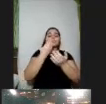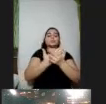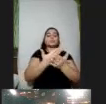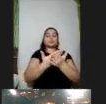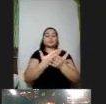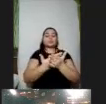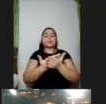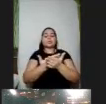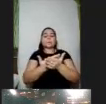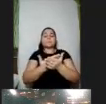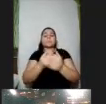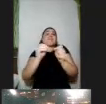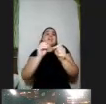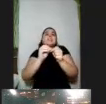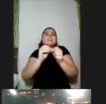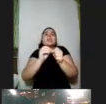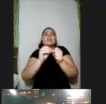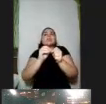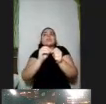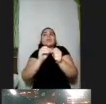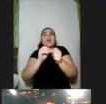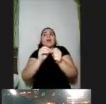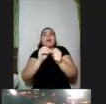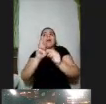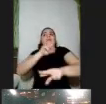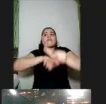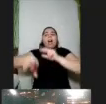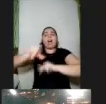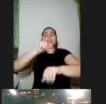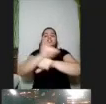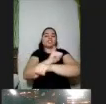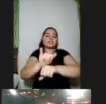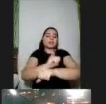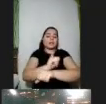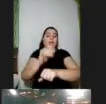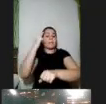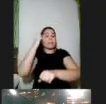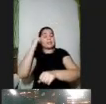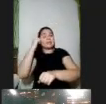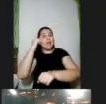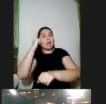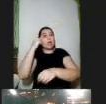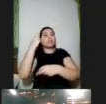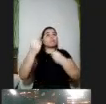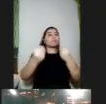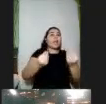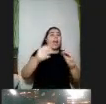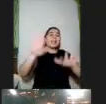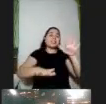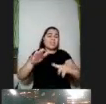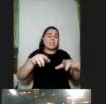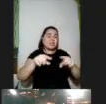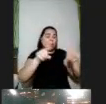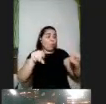estratégias para poder pensar nessas formas de autorregulação às vezes o ambiente é muito barulhento tem muito